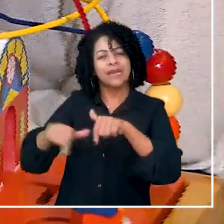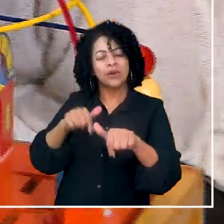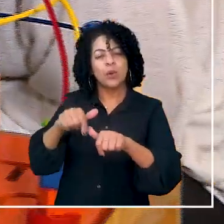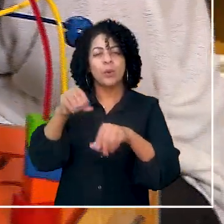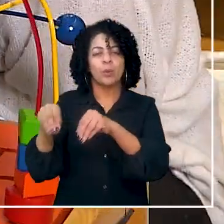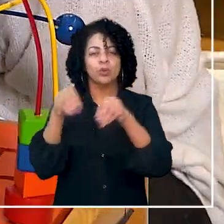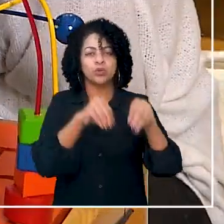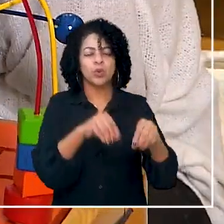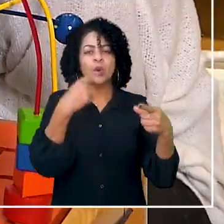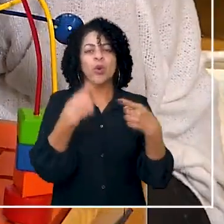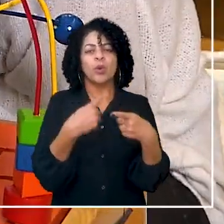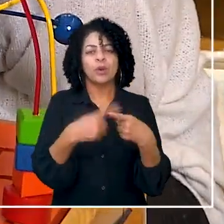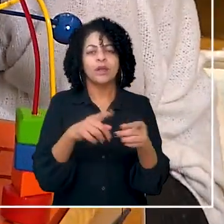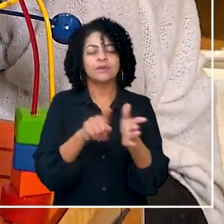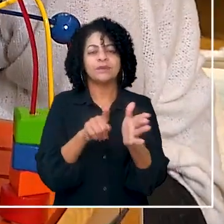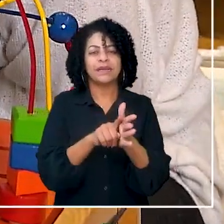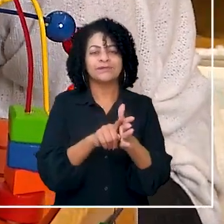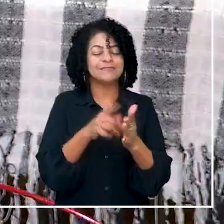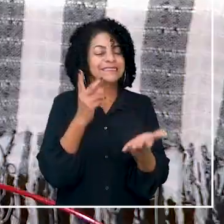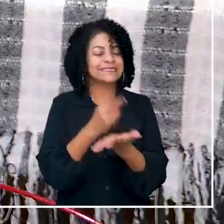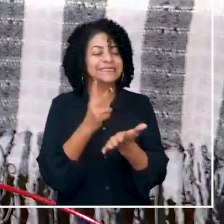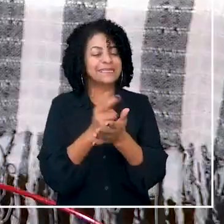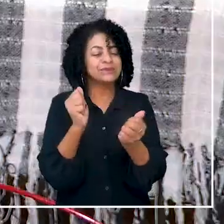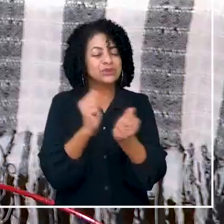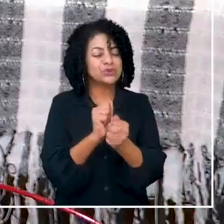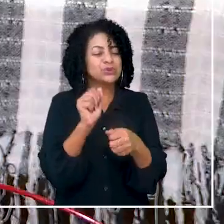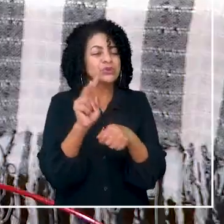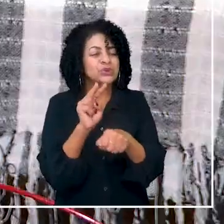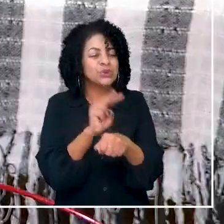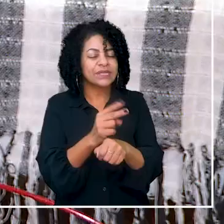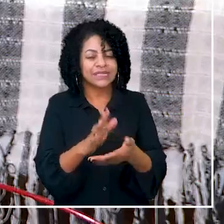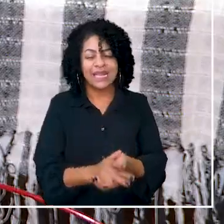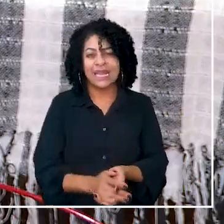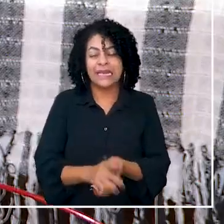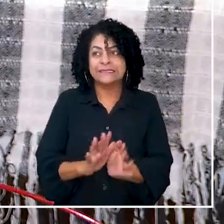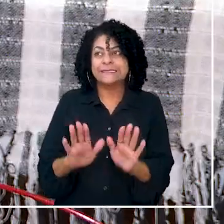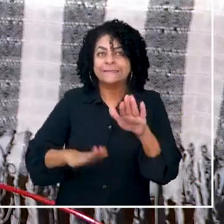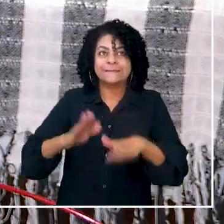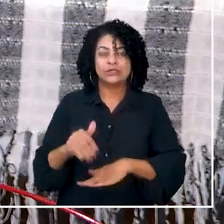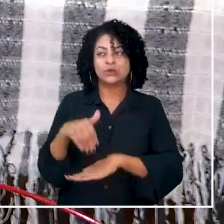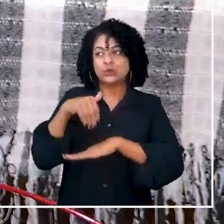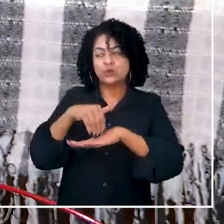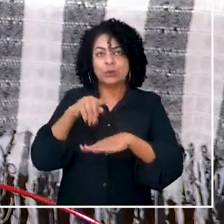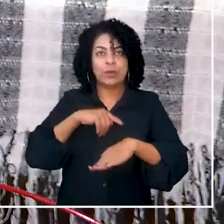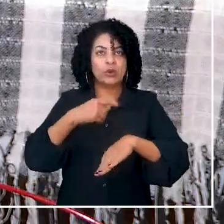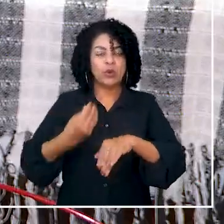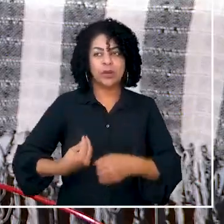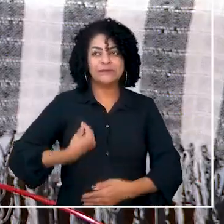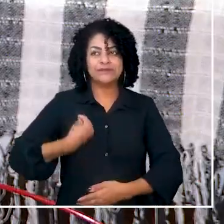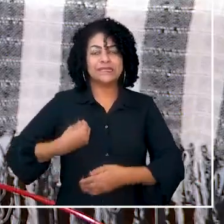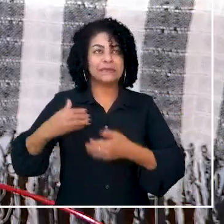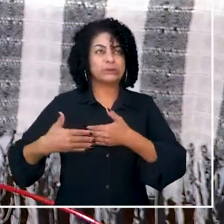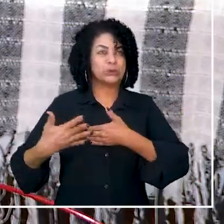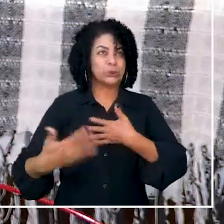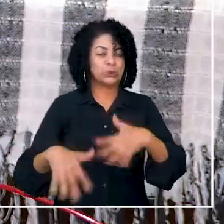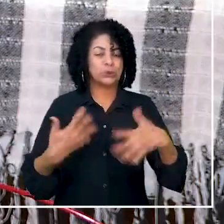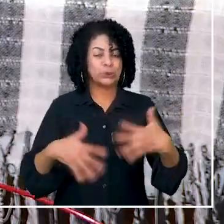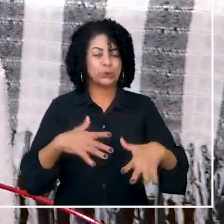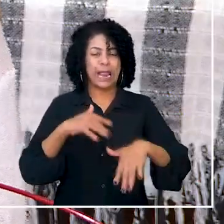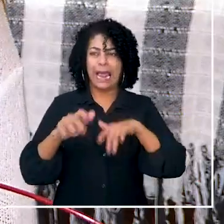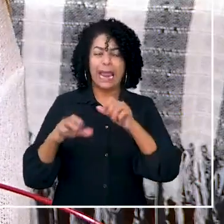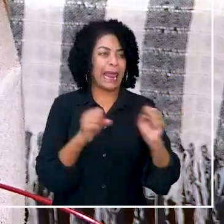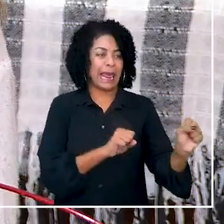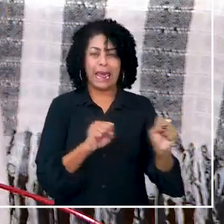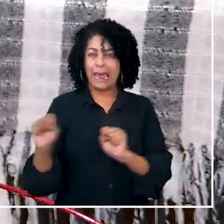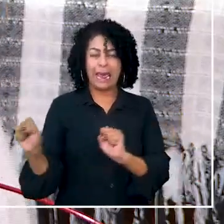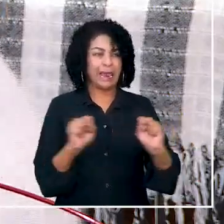para dedicar tempo às atividades do filho. Eu ficava com culpa de não ser a mãe que eu gostaria de ser para o menino, de ter uma vida muito corrida. E